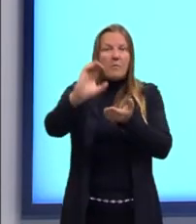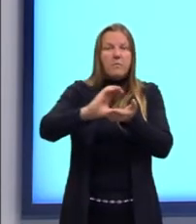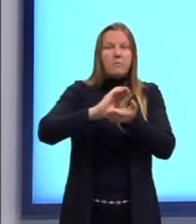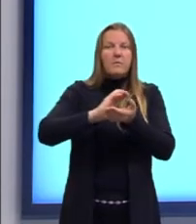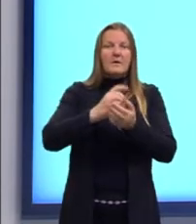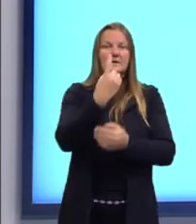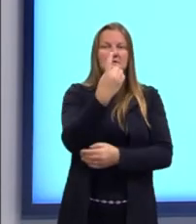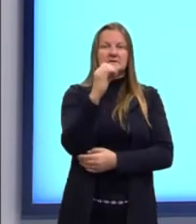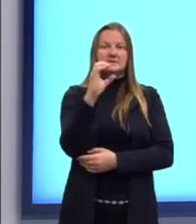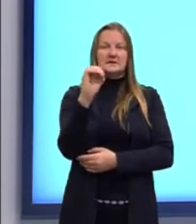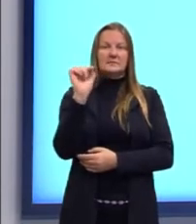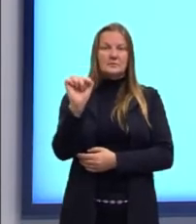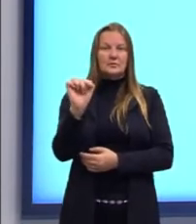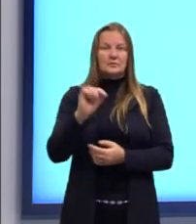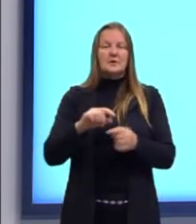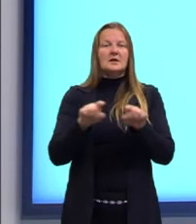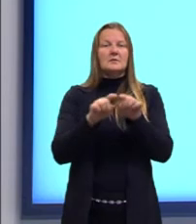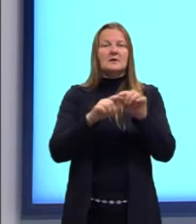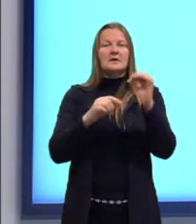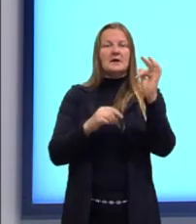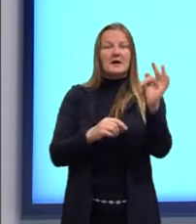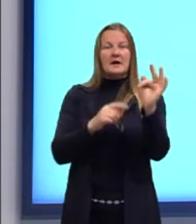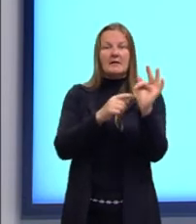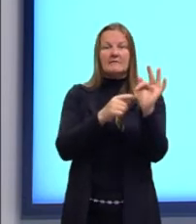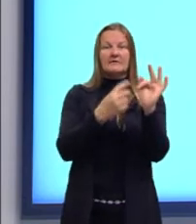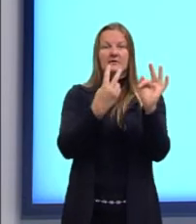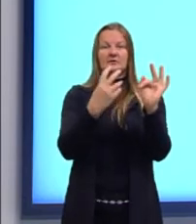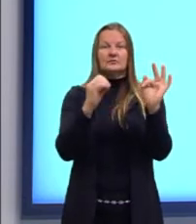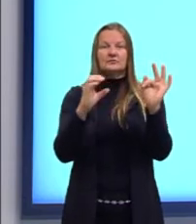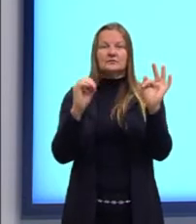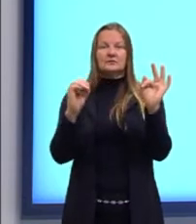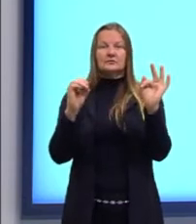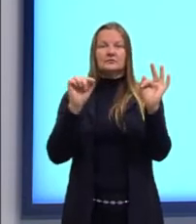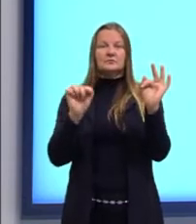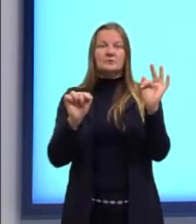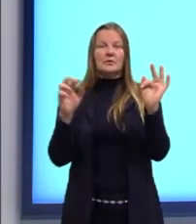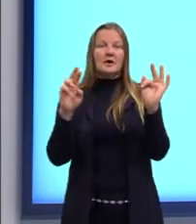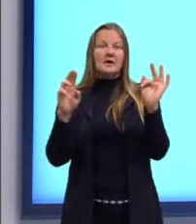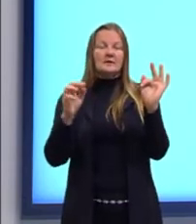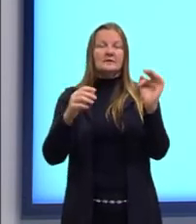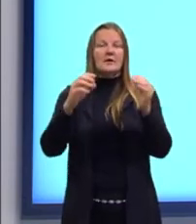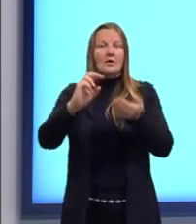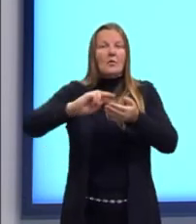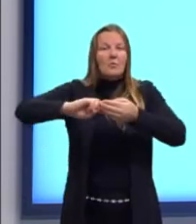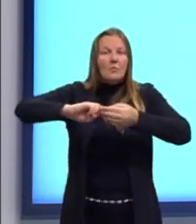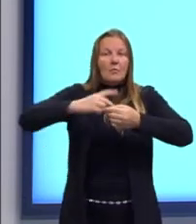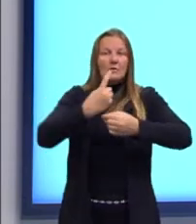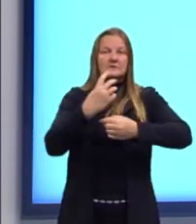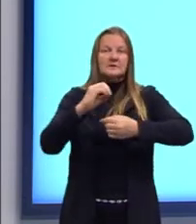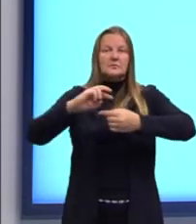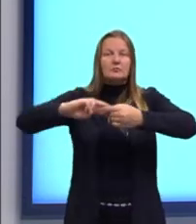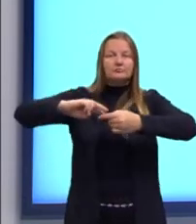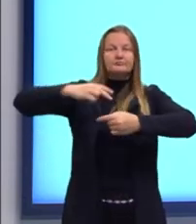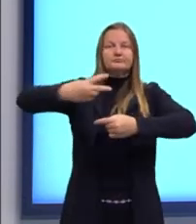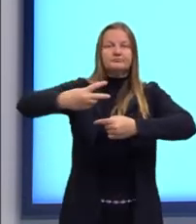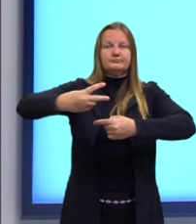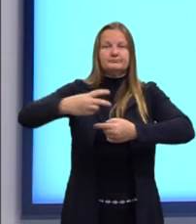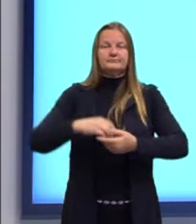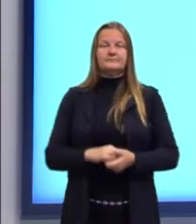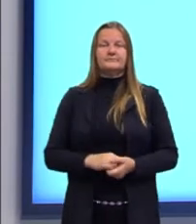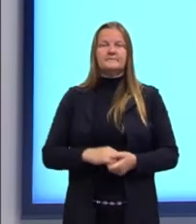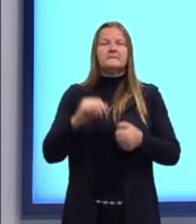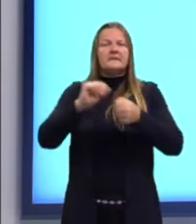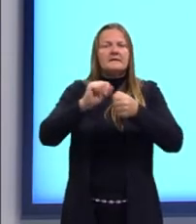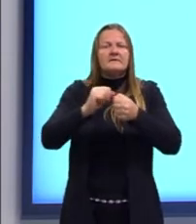100 mil. E o F, então, vai ser 200 mil, porque a gente espera, então, que o capital duplique, né. Então,